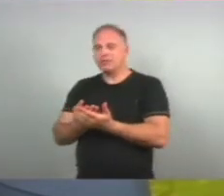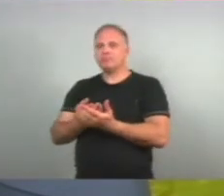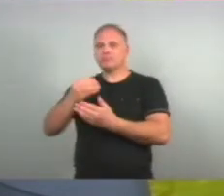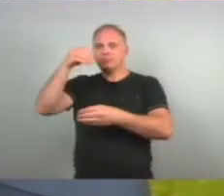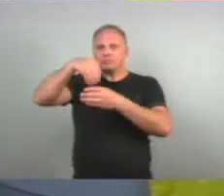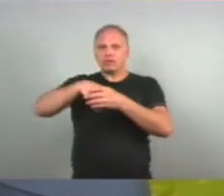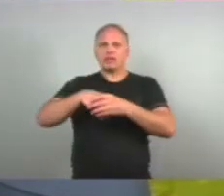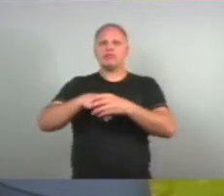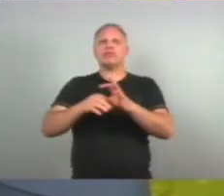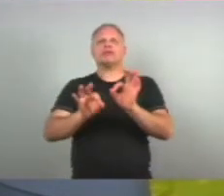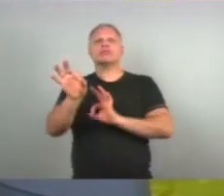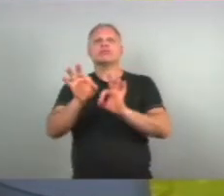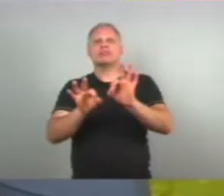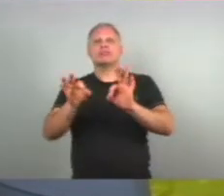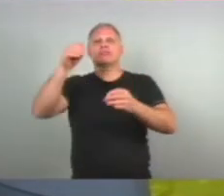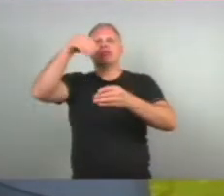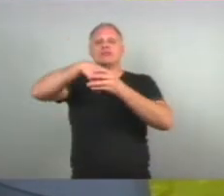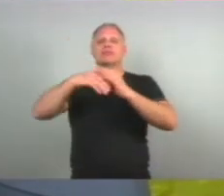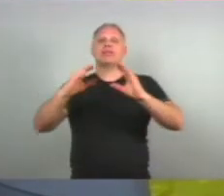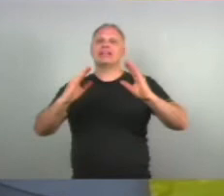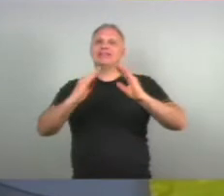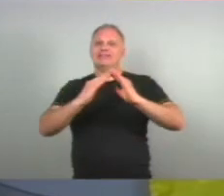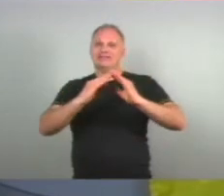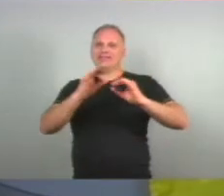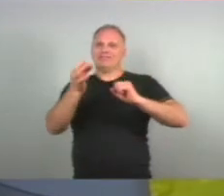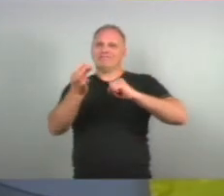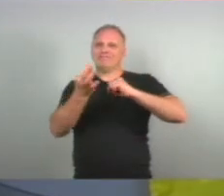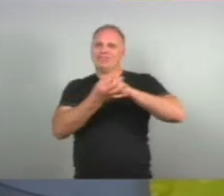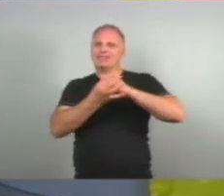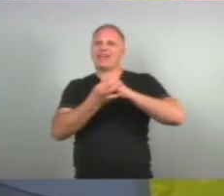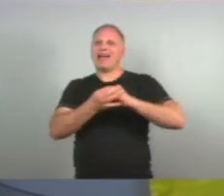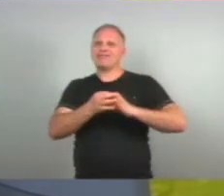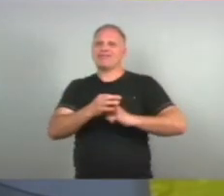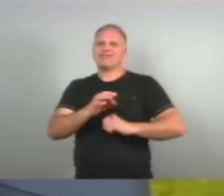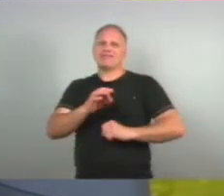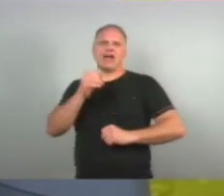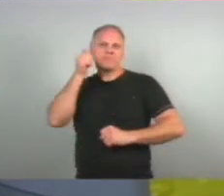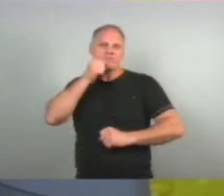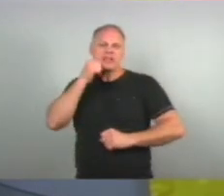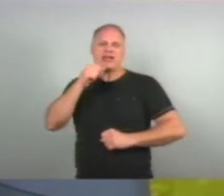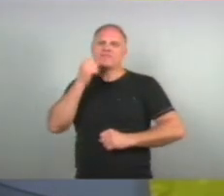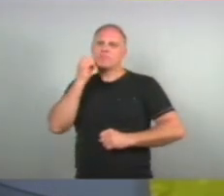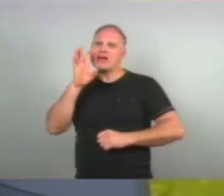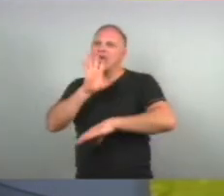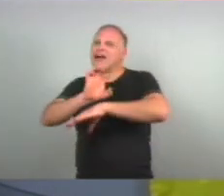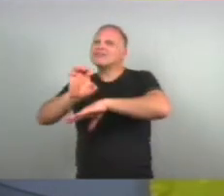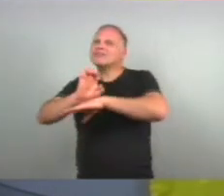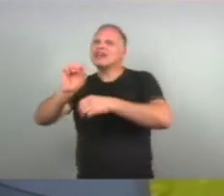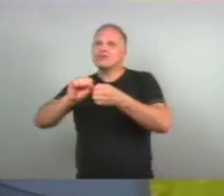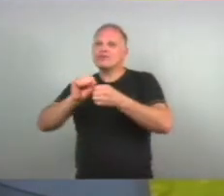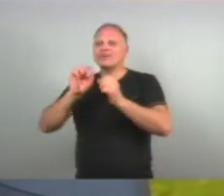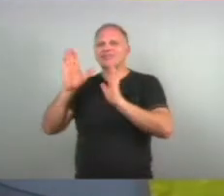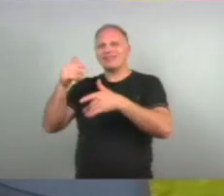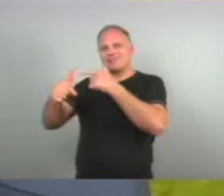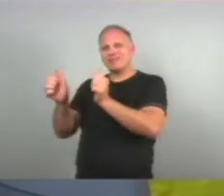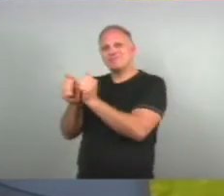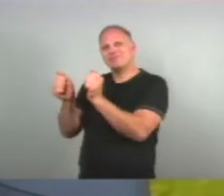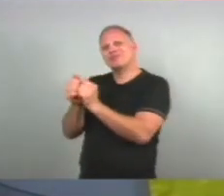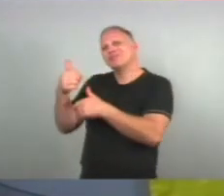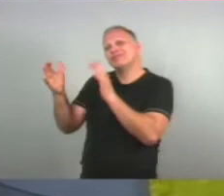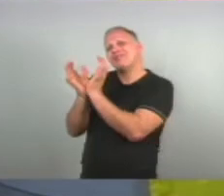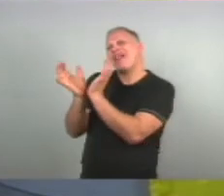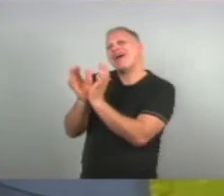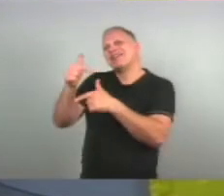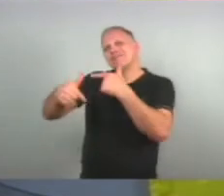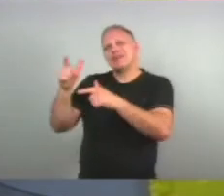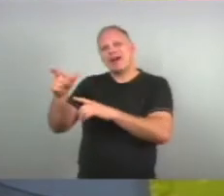programa Mediar Lá da Polícia Civil Que tu fizeste Um estágio voluntário Foi bem bacana Angelita Trabalhamos lado a lado Aprendi muita coisa